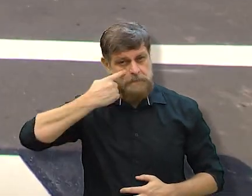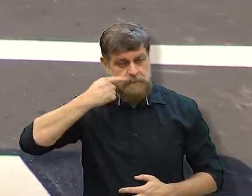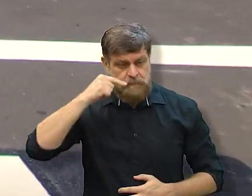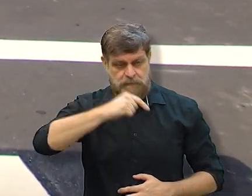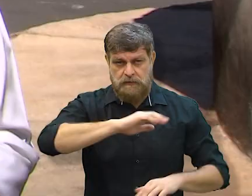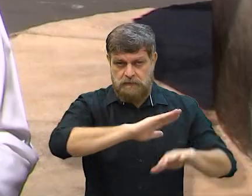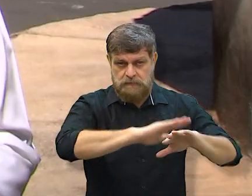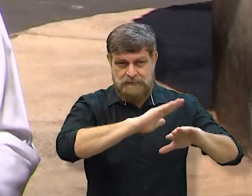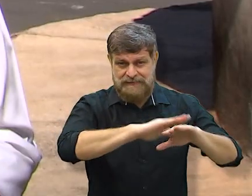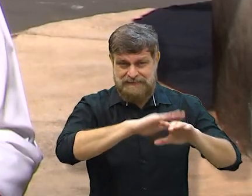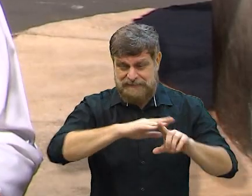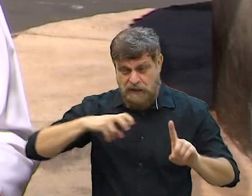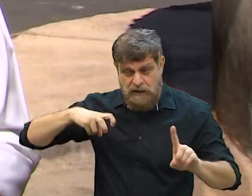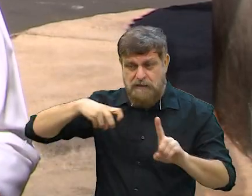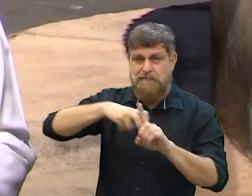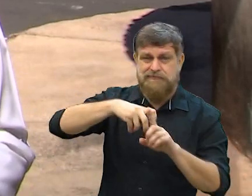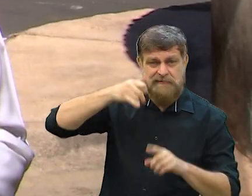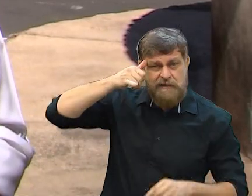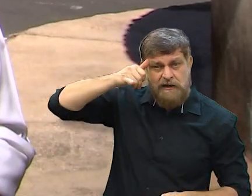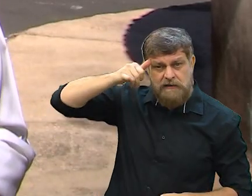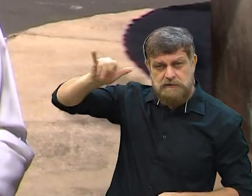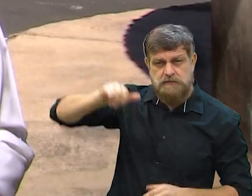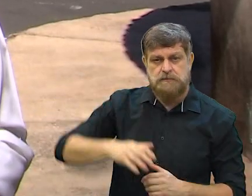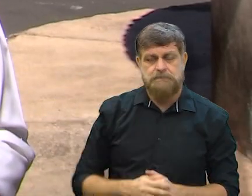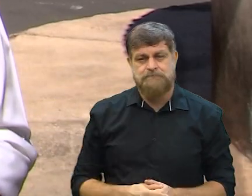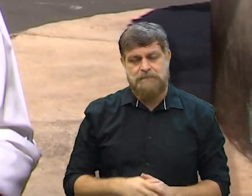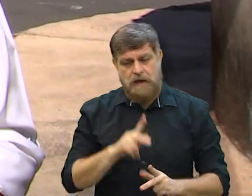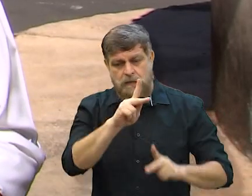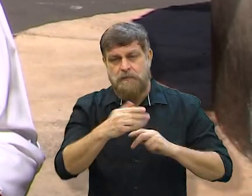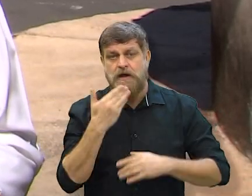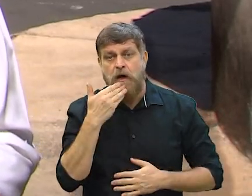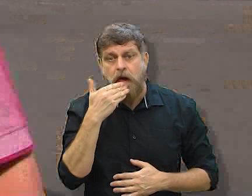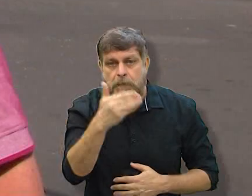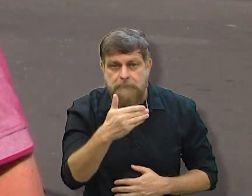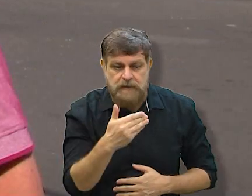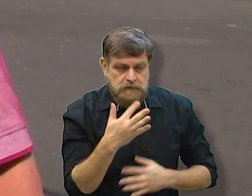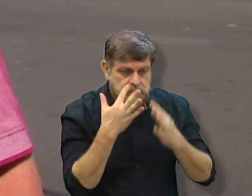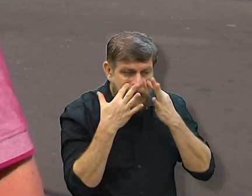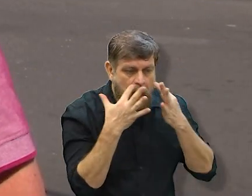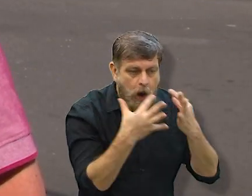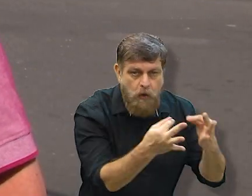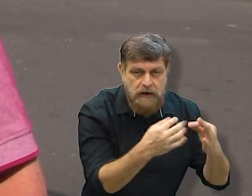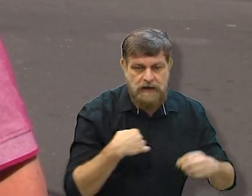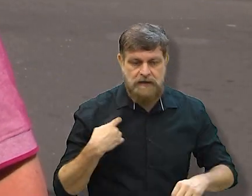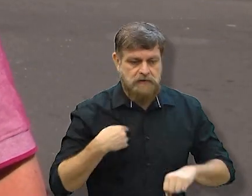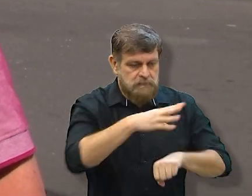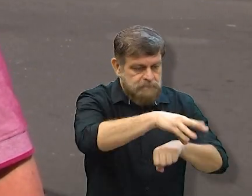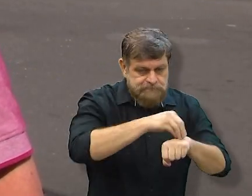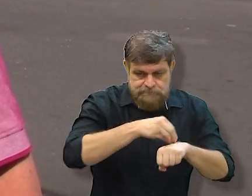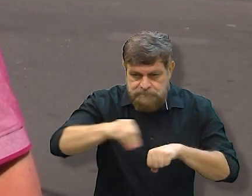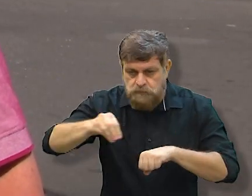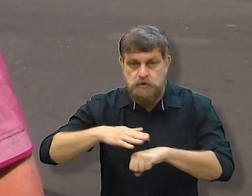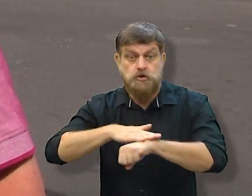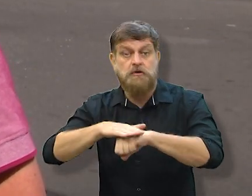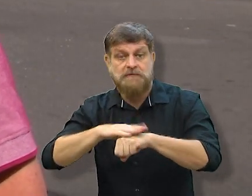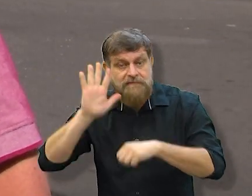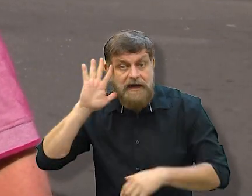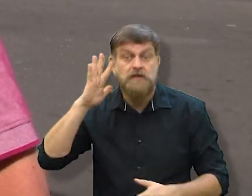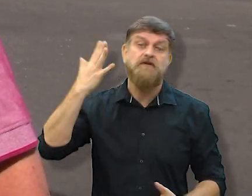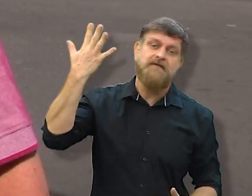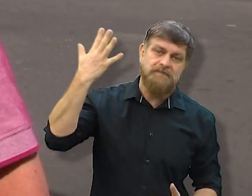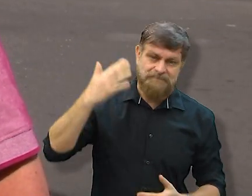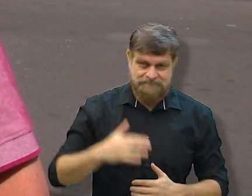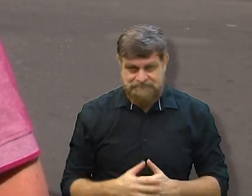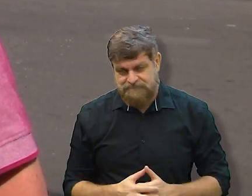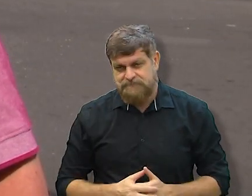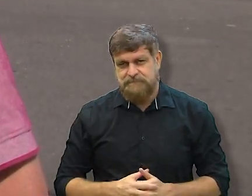melhoria. Então tendo essa melhoria evita bastante acidente. Eu peço para a população olhar. Os olhos da população são nossos. Traga o